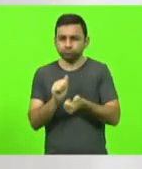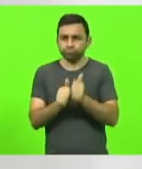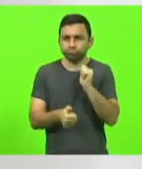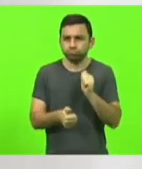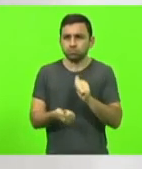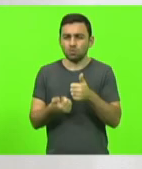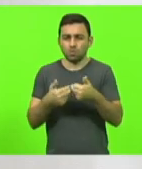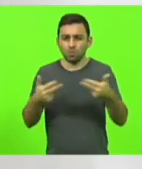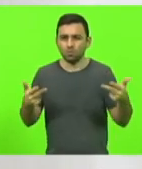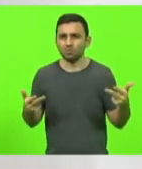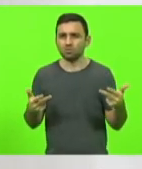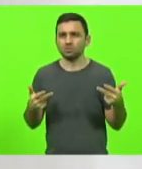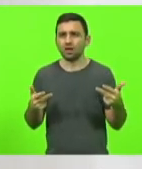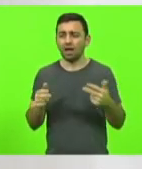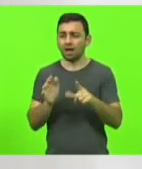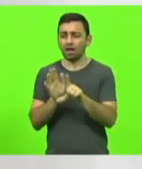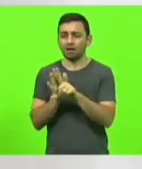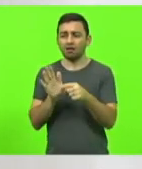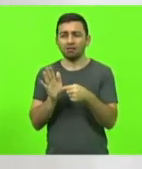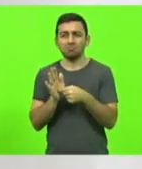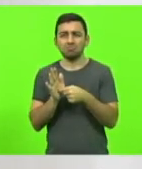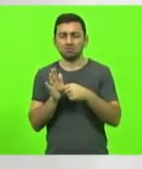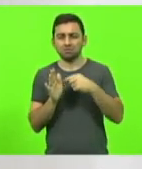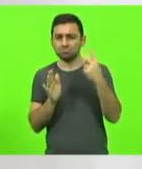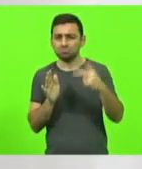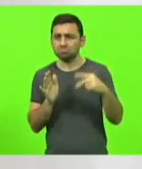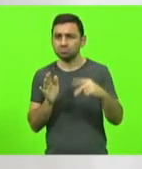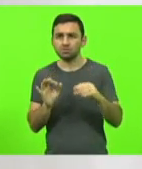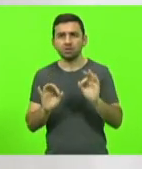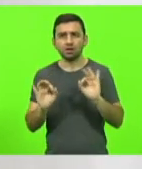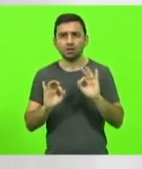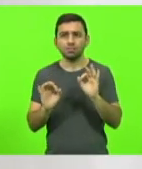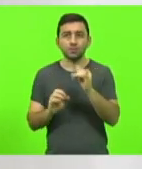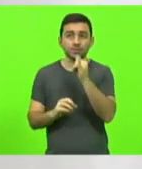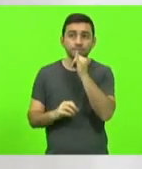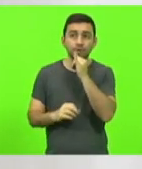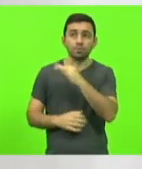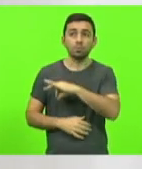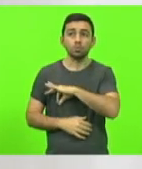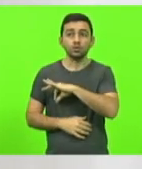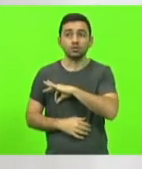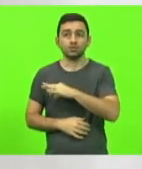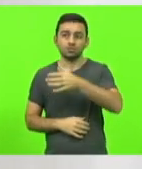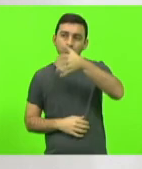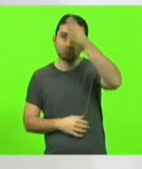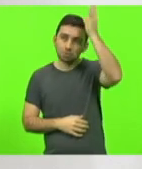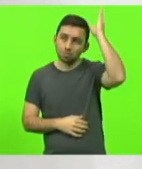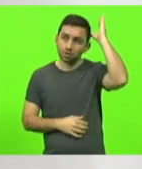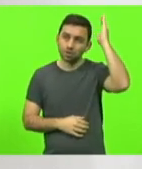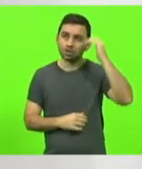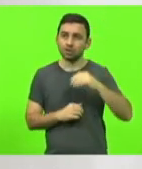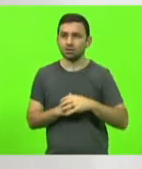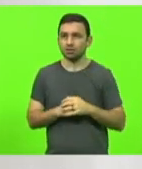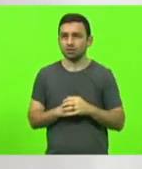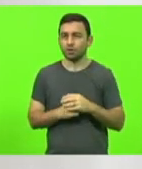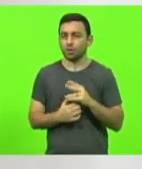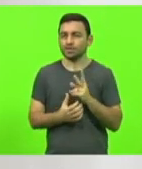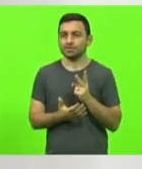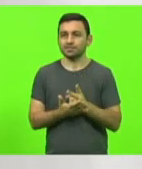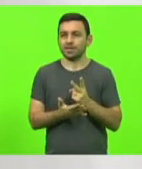que a própria lei não considerava maltratos para quando a polícia usa ou contra o bombeiro usa. Então, não é sempre que competições